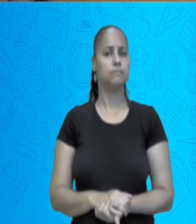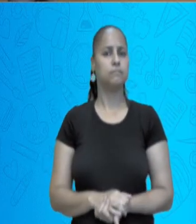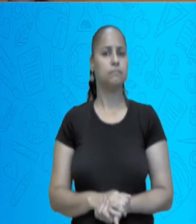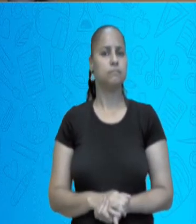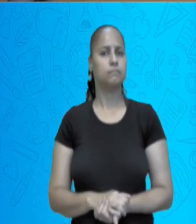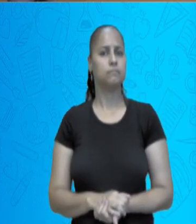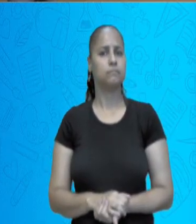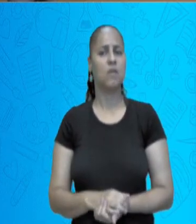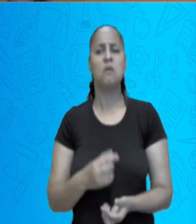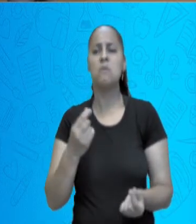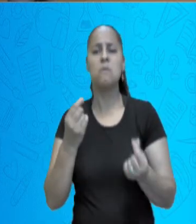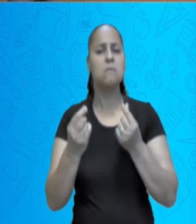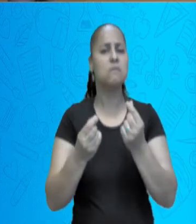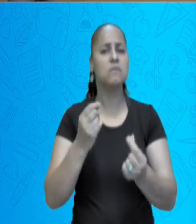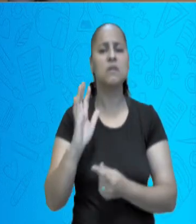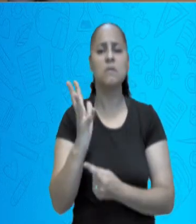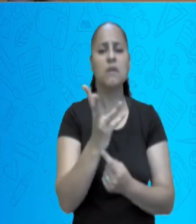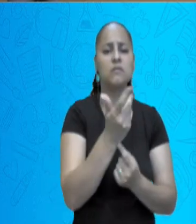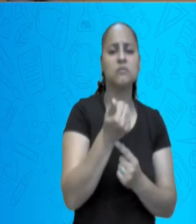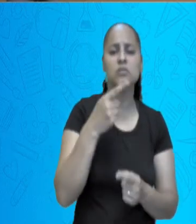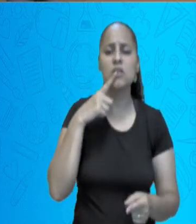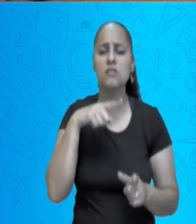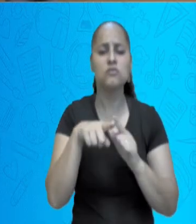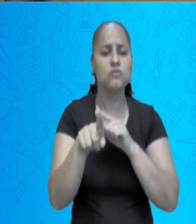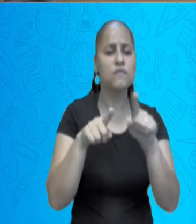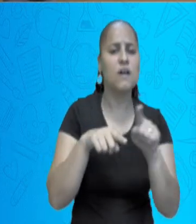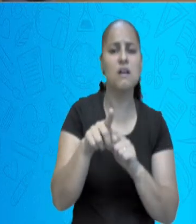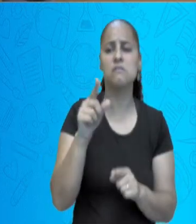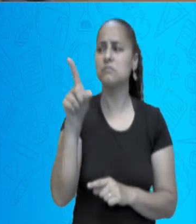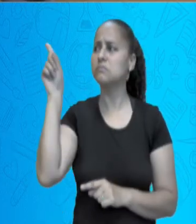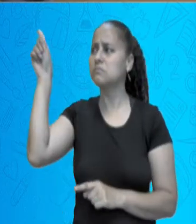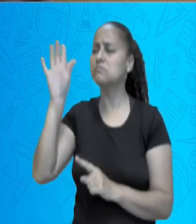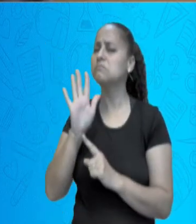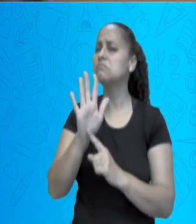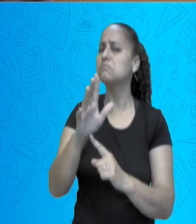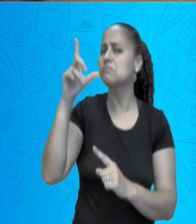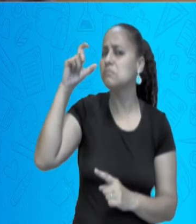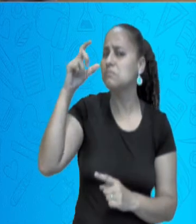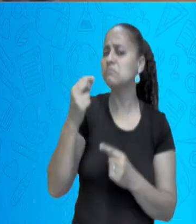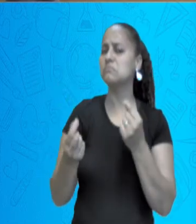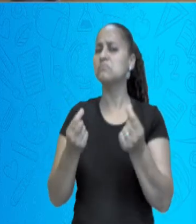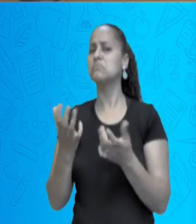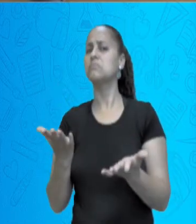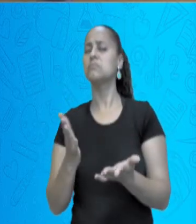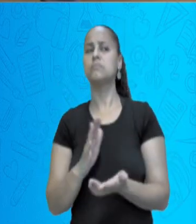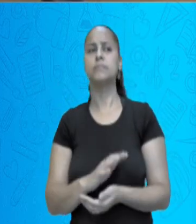O que o artista te falou através dessa fotografia, através deste momento?